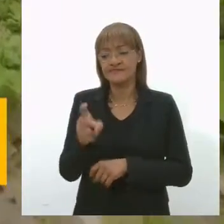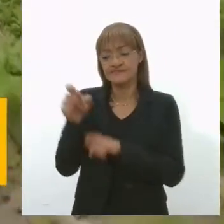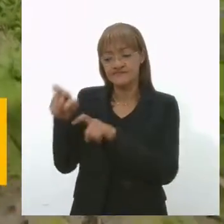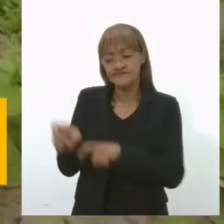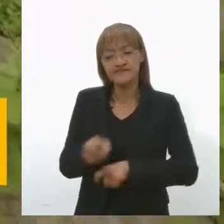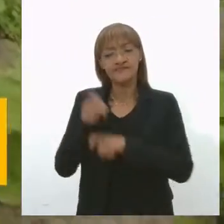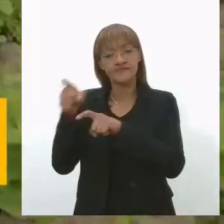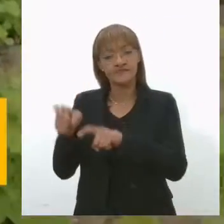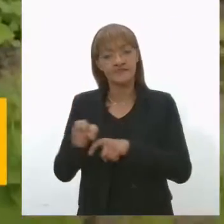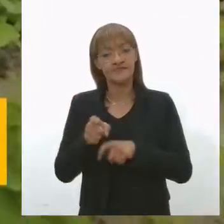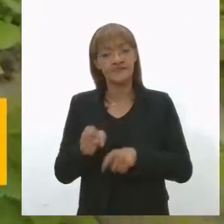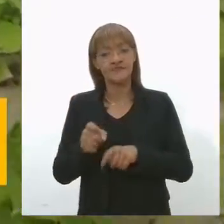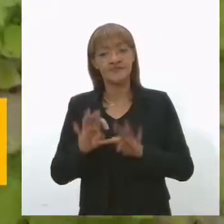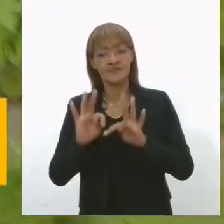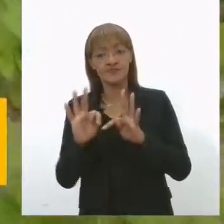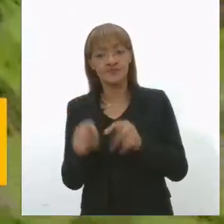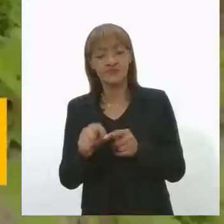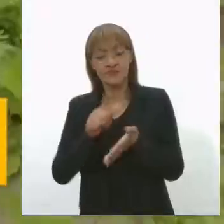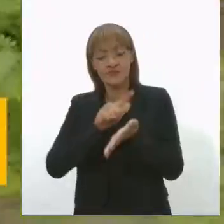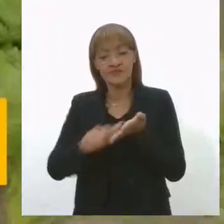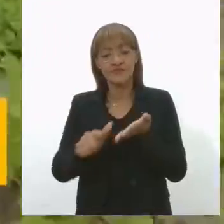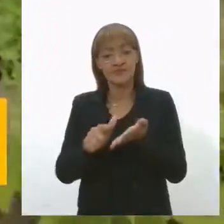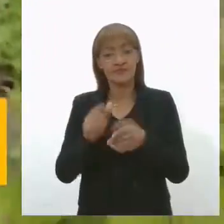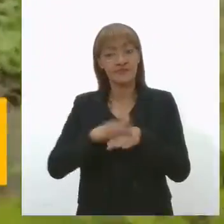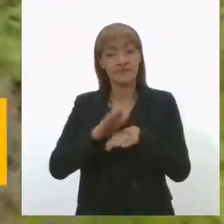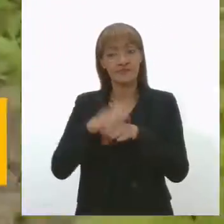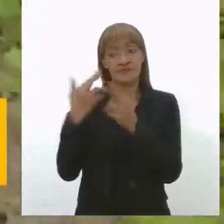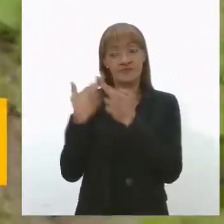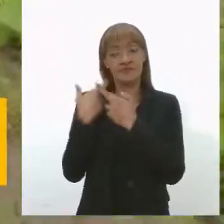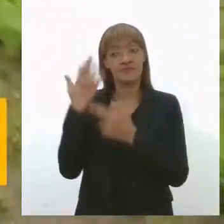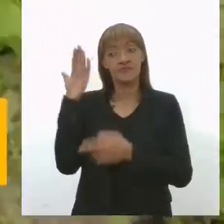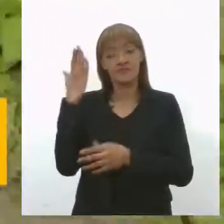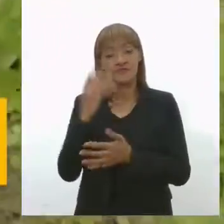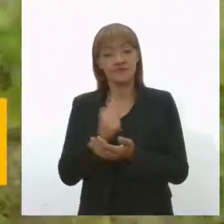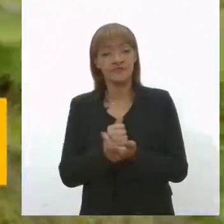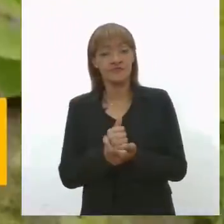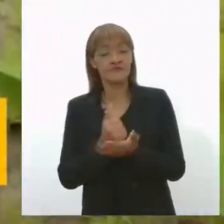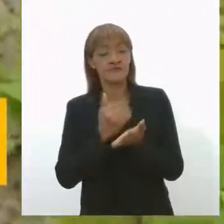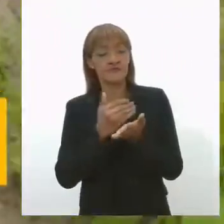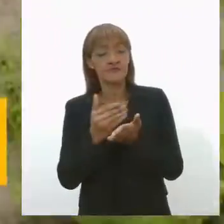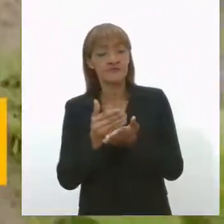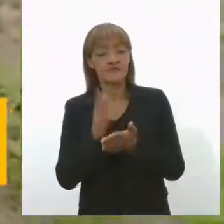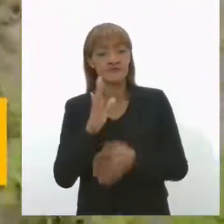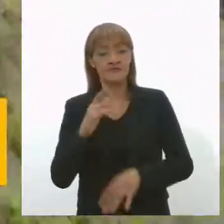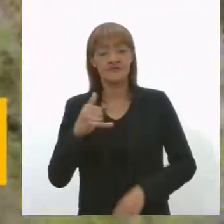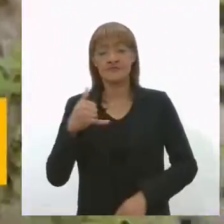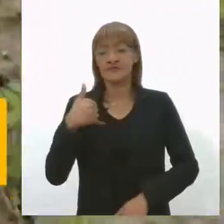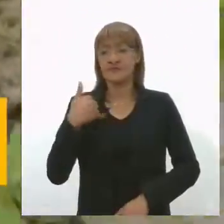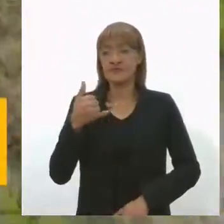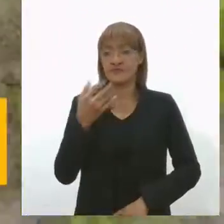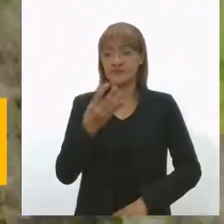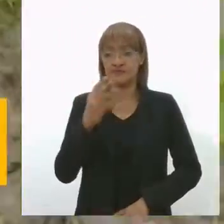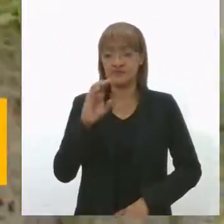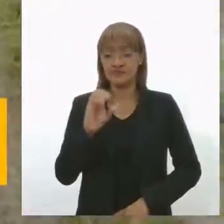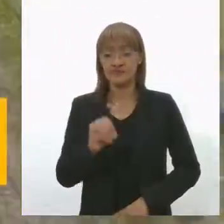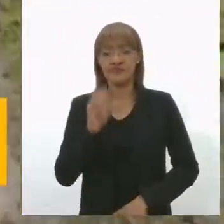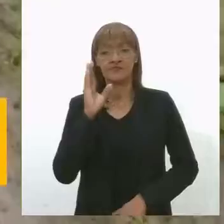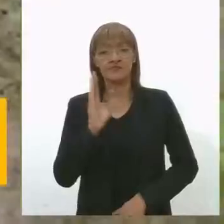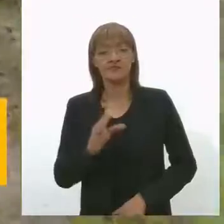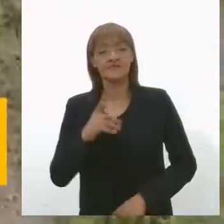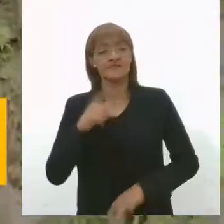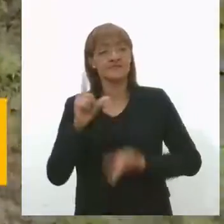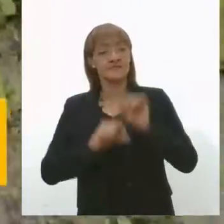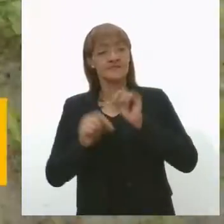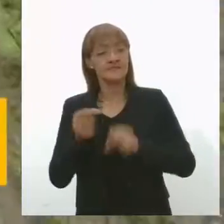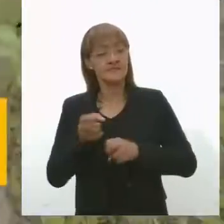limpeza da plantação é ele quem faz. Ele começou no ramo da agricultura depois dos 40 anos e já garantiu que vai continuar